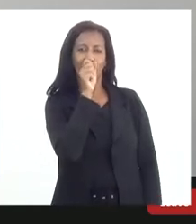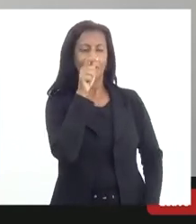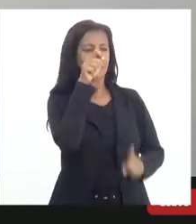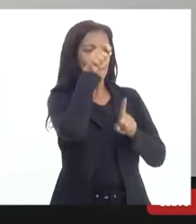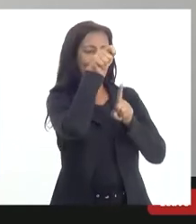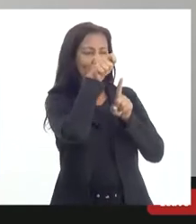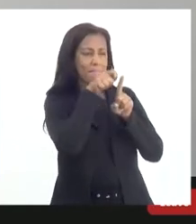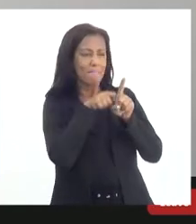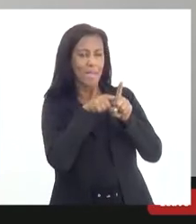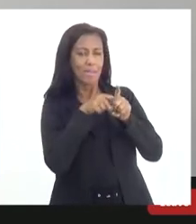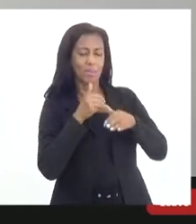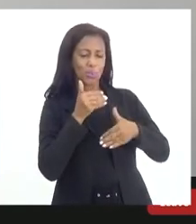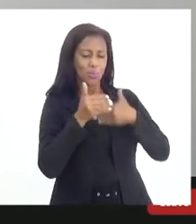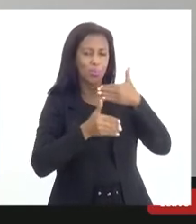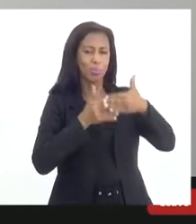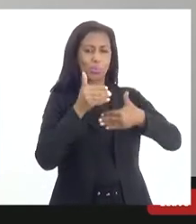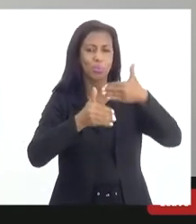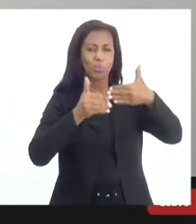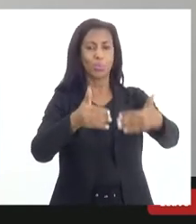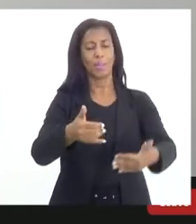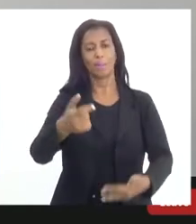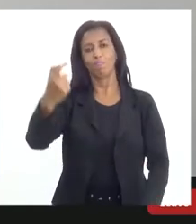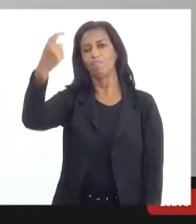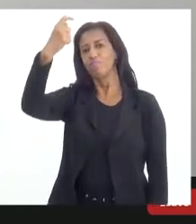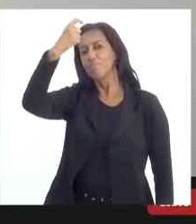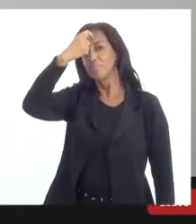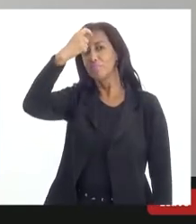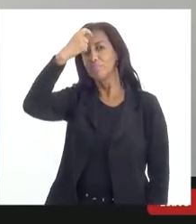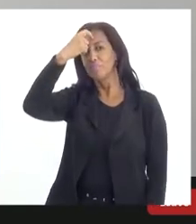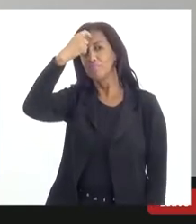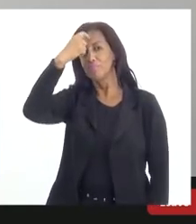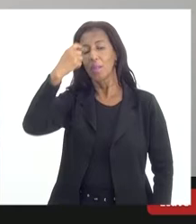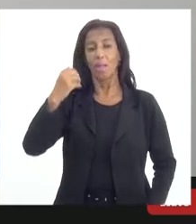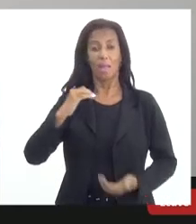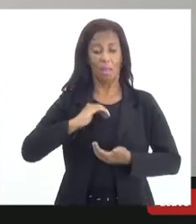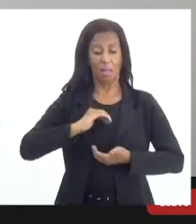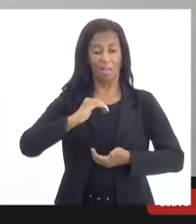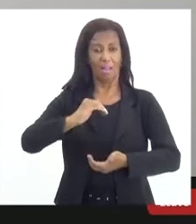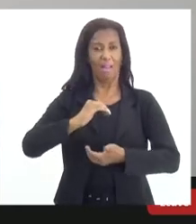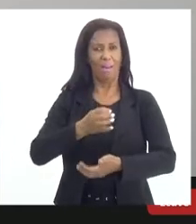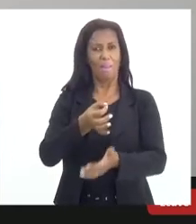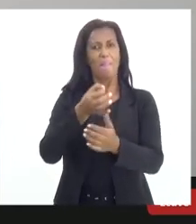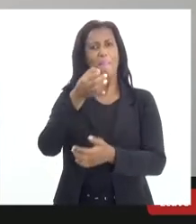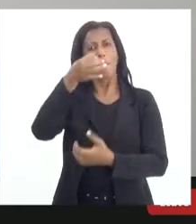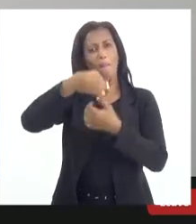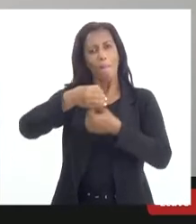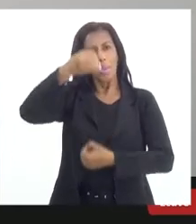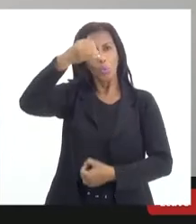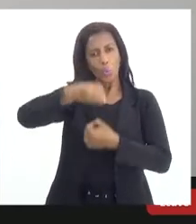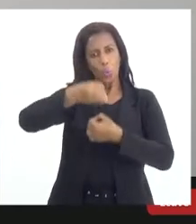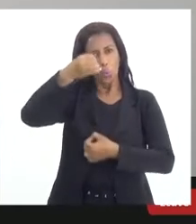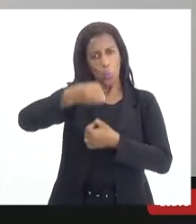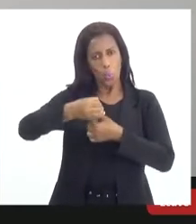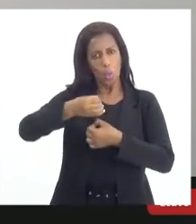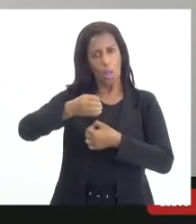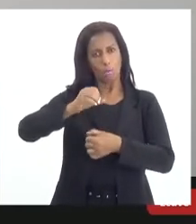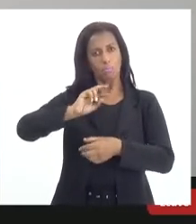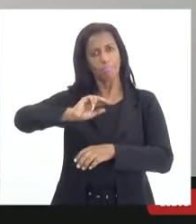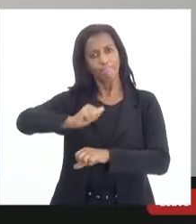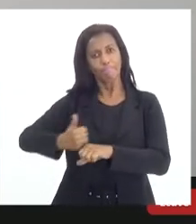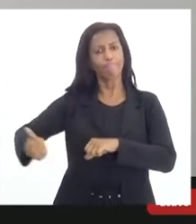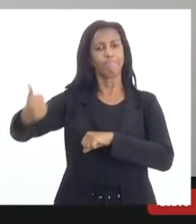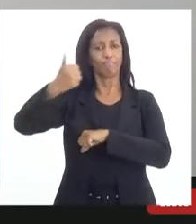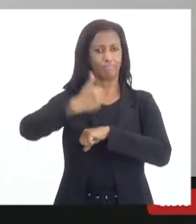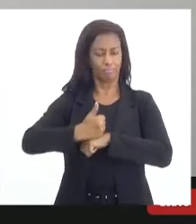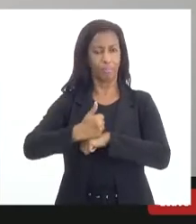gente avança nos processos de conscientização relativa à doação de medula óssea, com uma série de medidas que a lei propõe, o